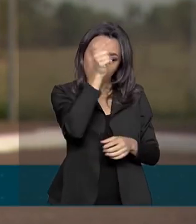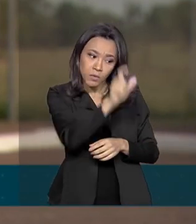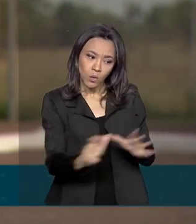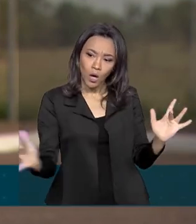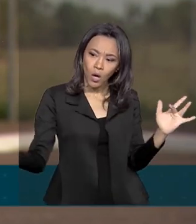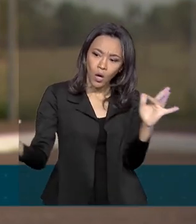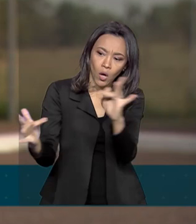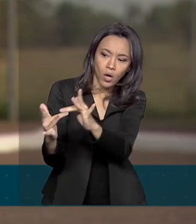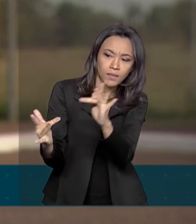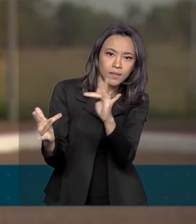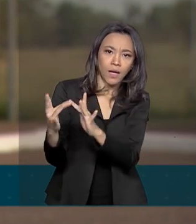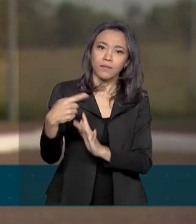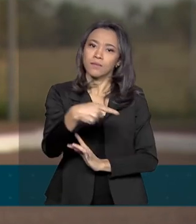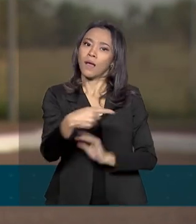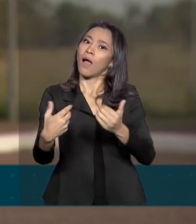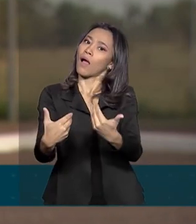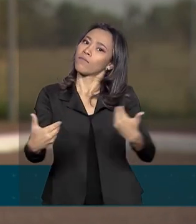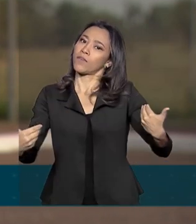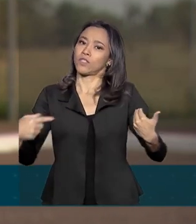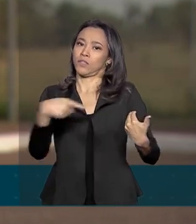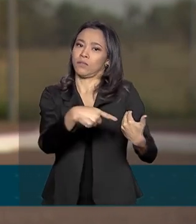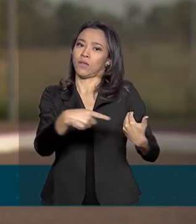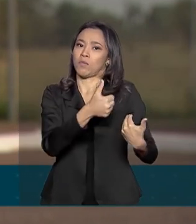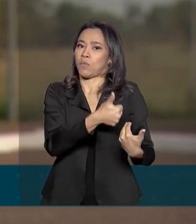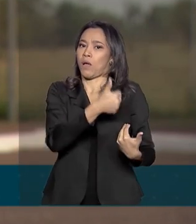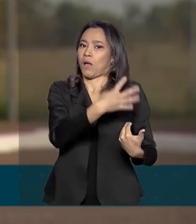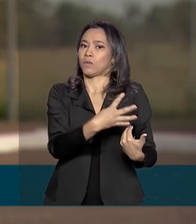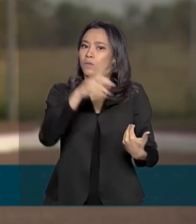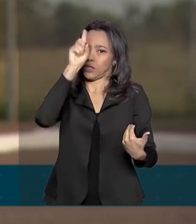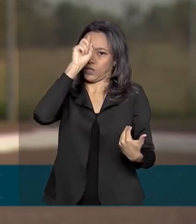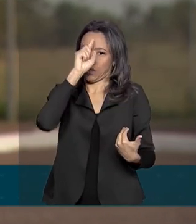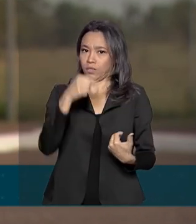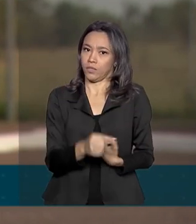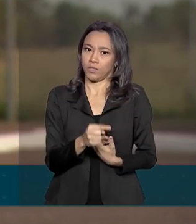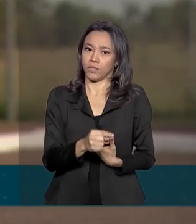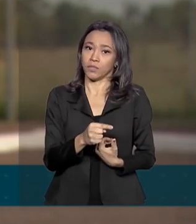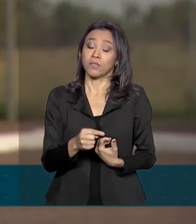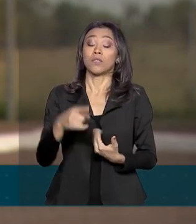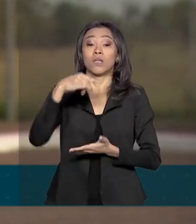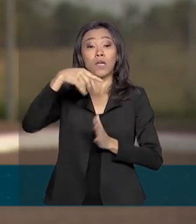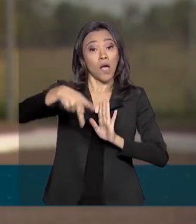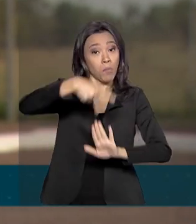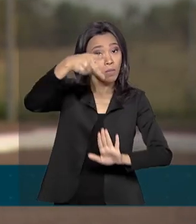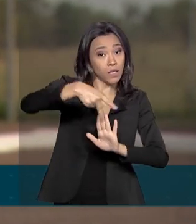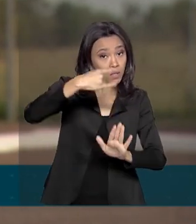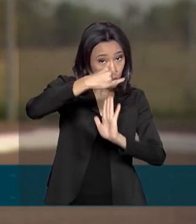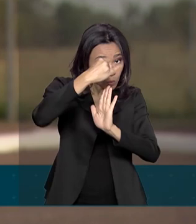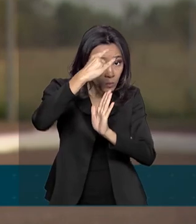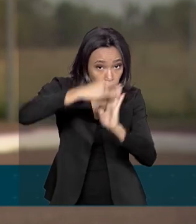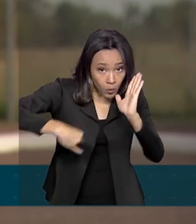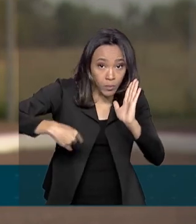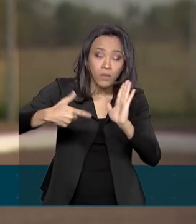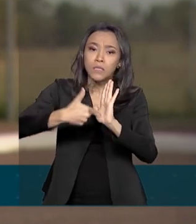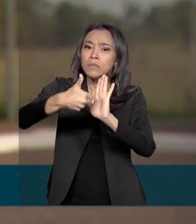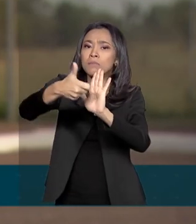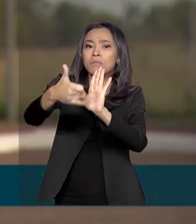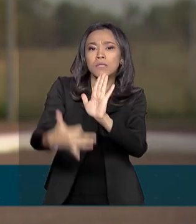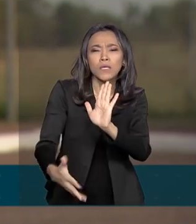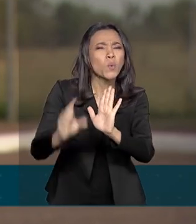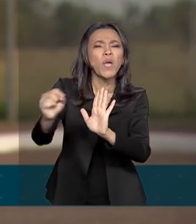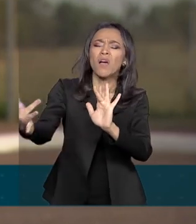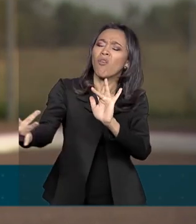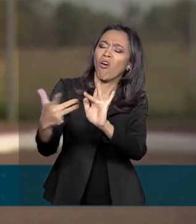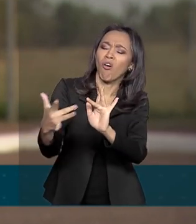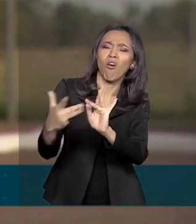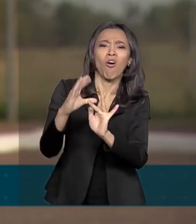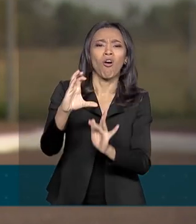infectada deve ficar afastado por 14 dias. A portaria define ainda o que é considerado contato.